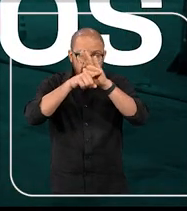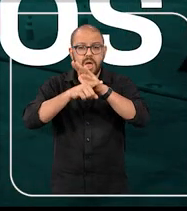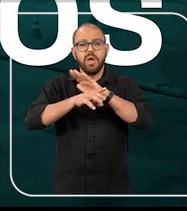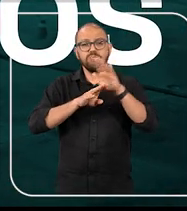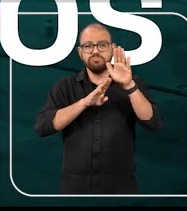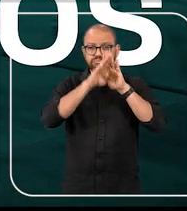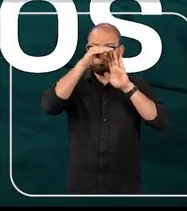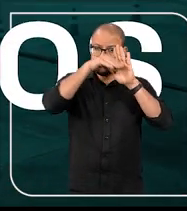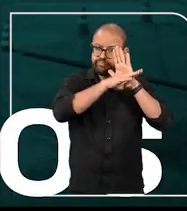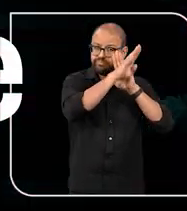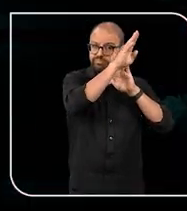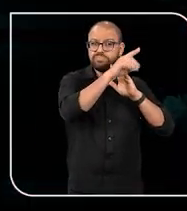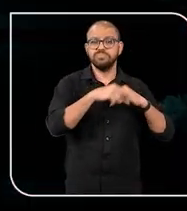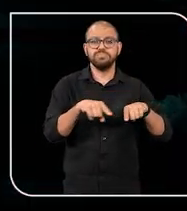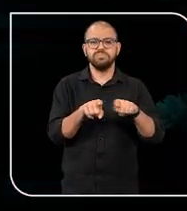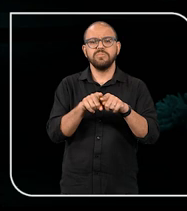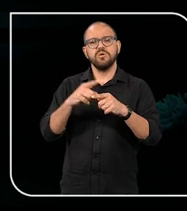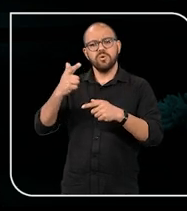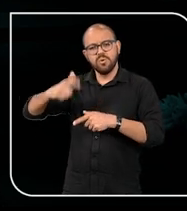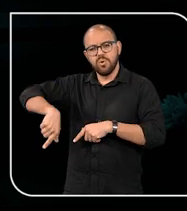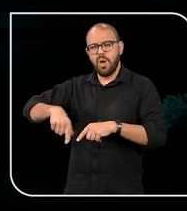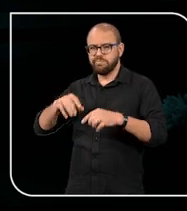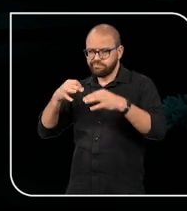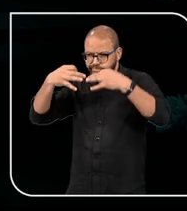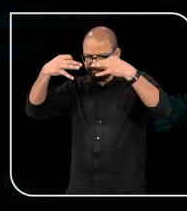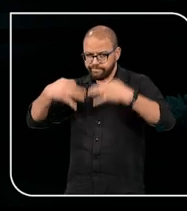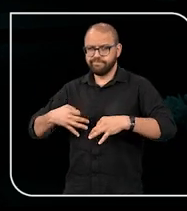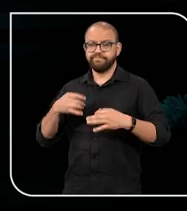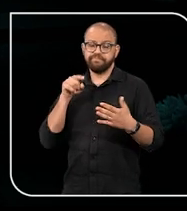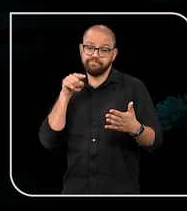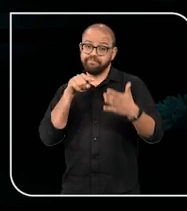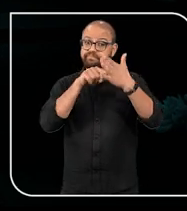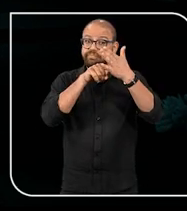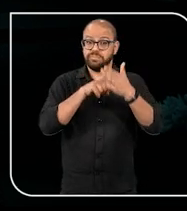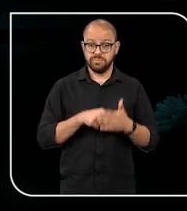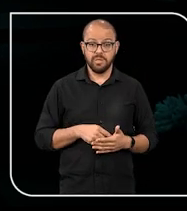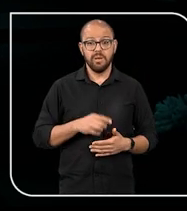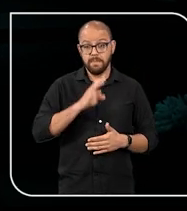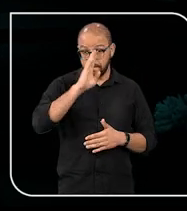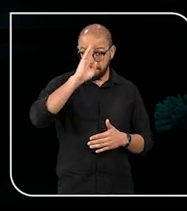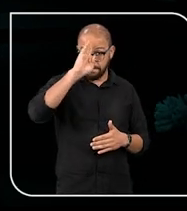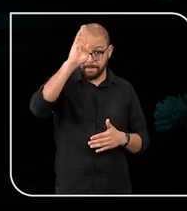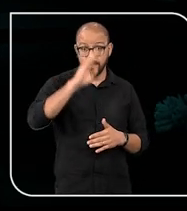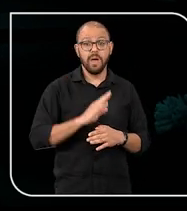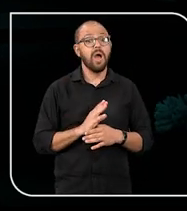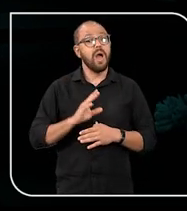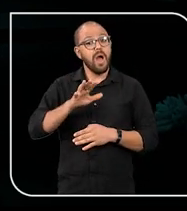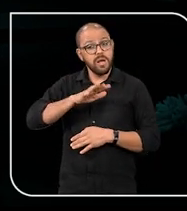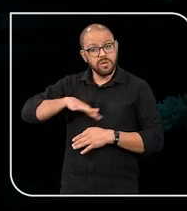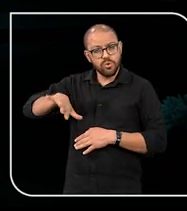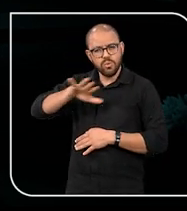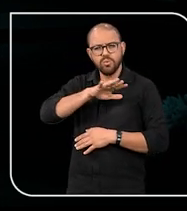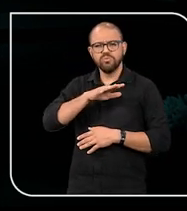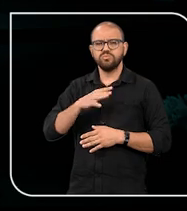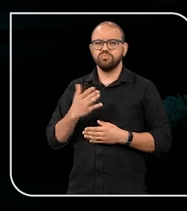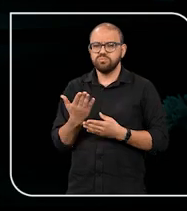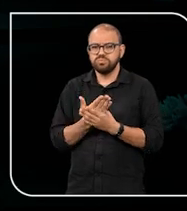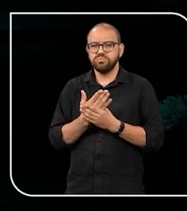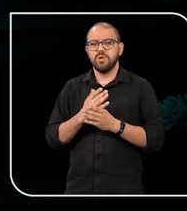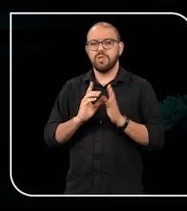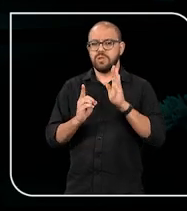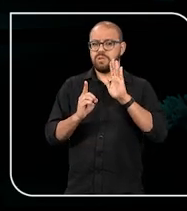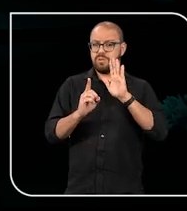de levantamentos estatísticos, além da gestão mais assertiva do acervo, mediante a priorização dos casos